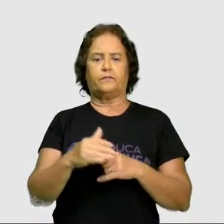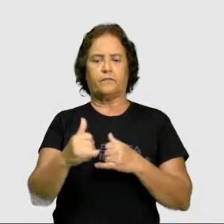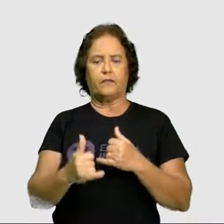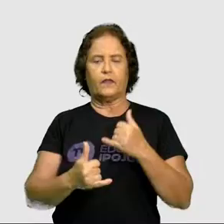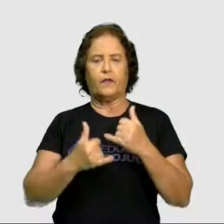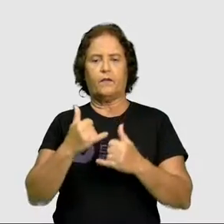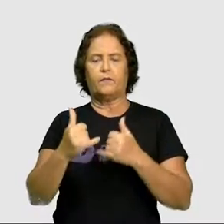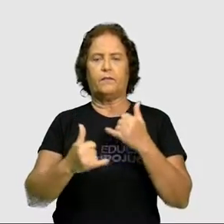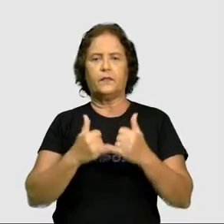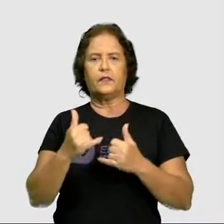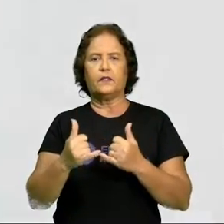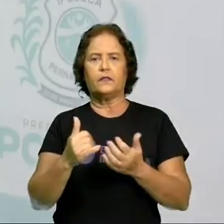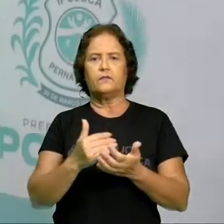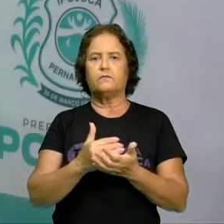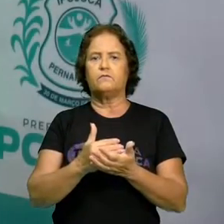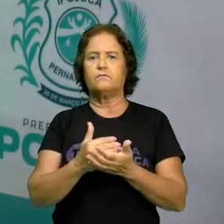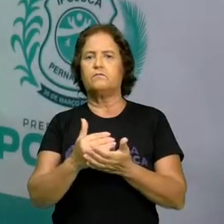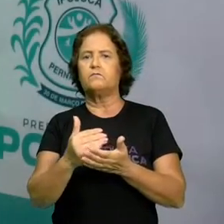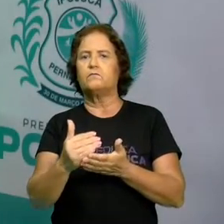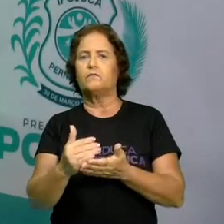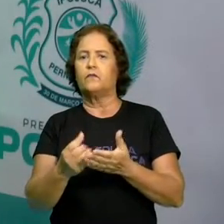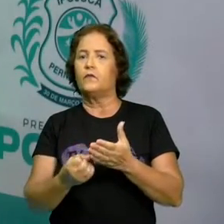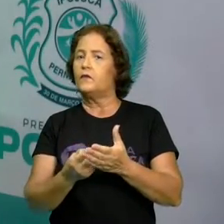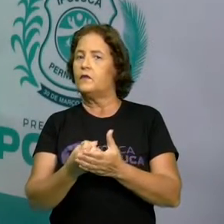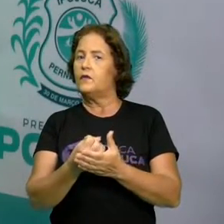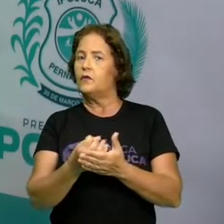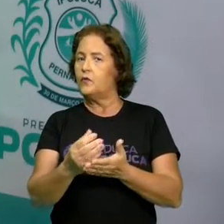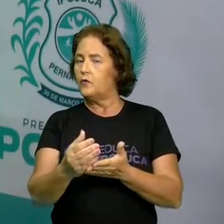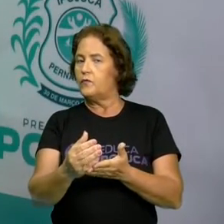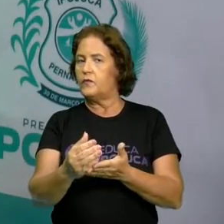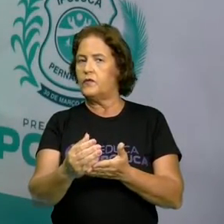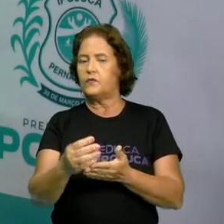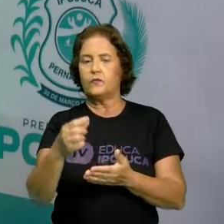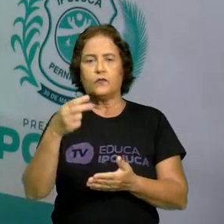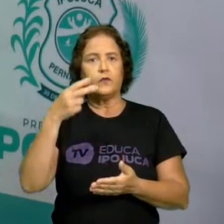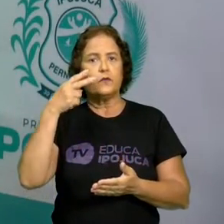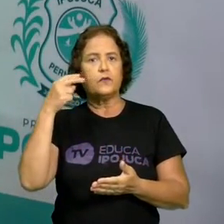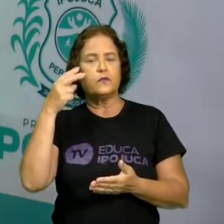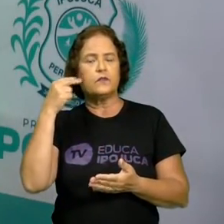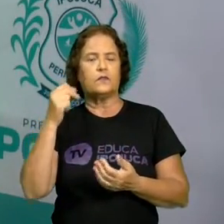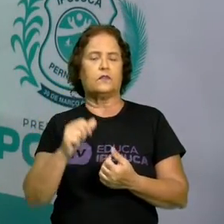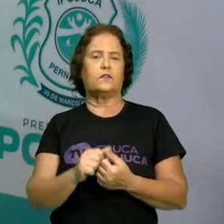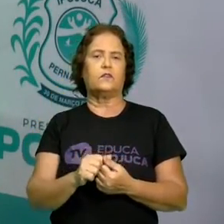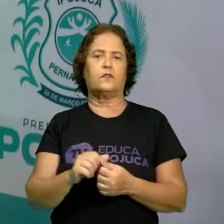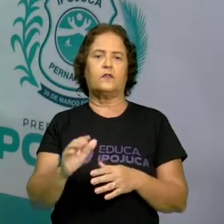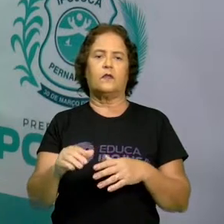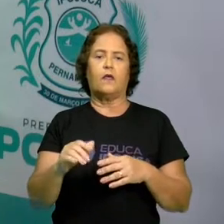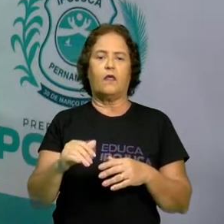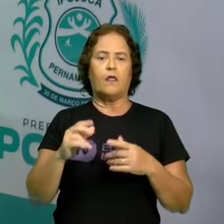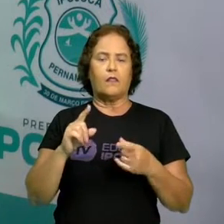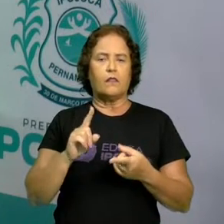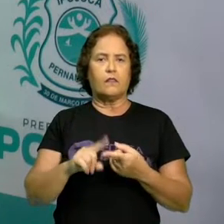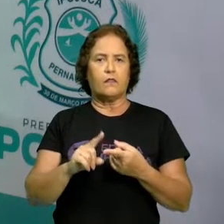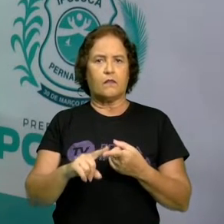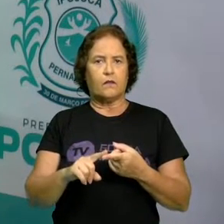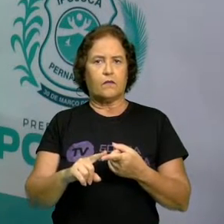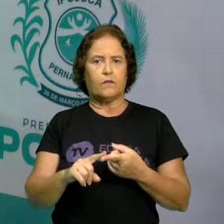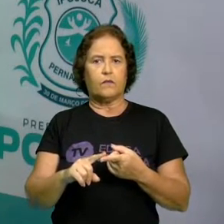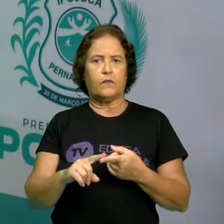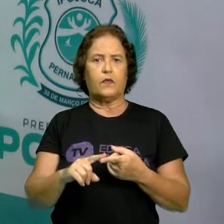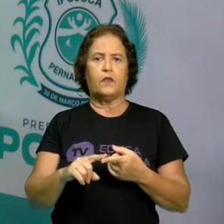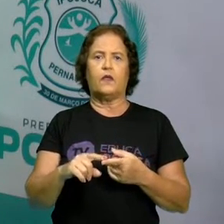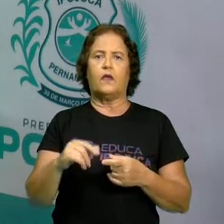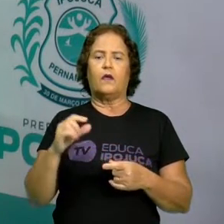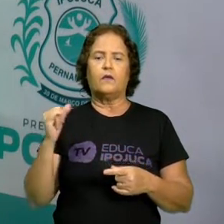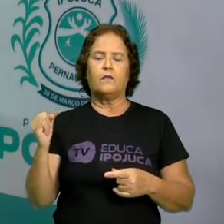Brincadeiras de origem indígena. Aí, diante dessa abordagem que eu trouxe para vocês aqui, do brincar, né? Da importância desse processo na fase